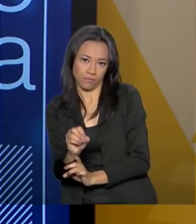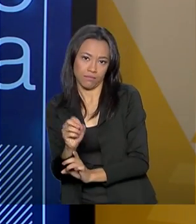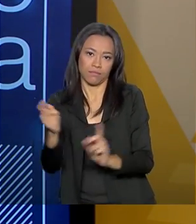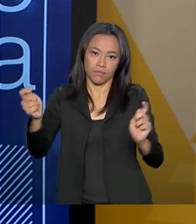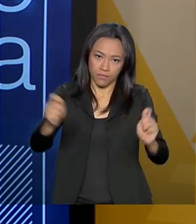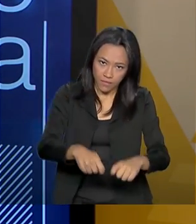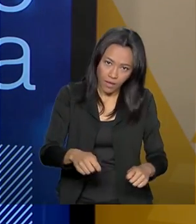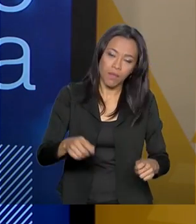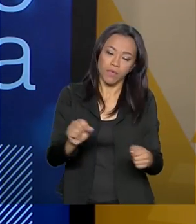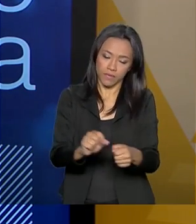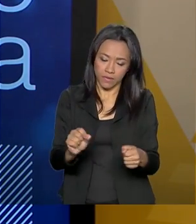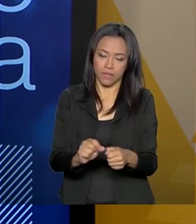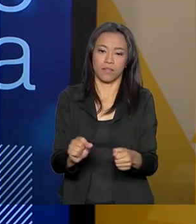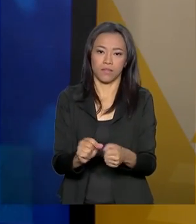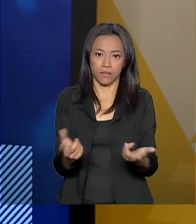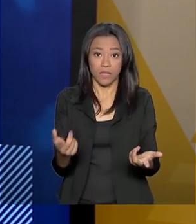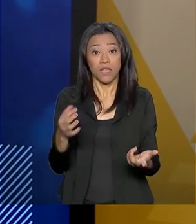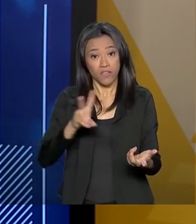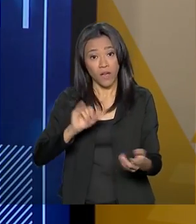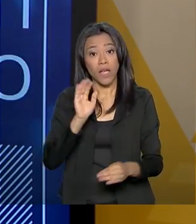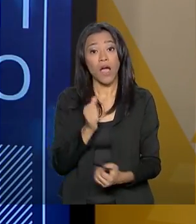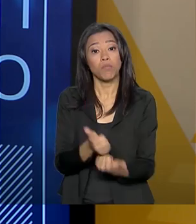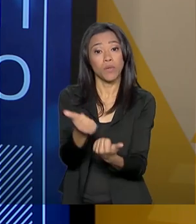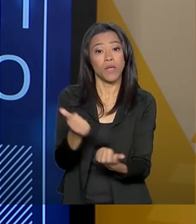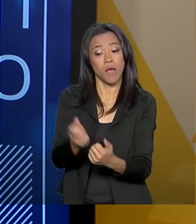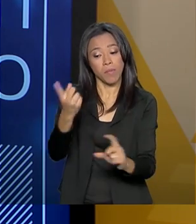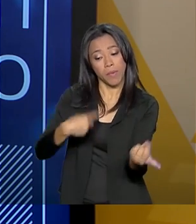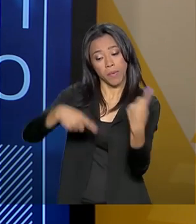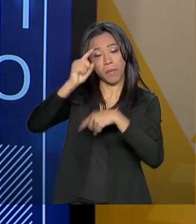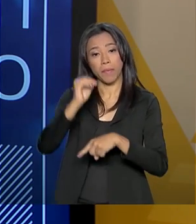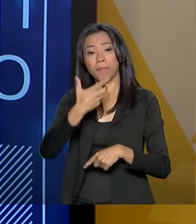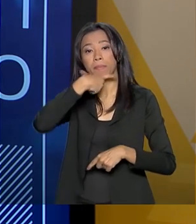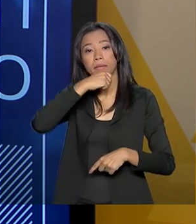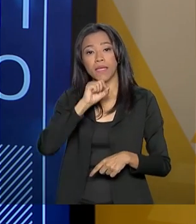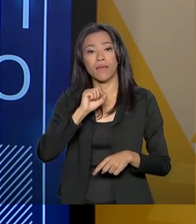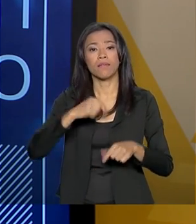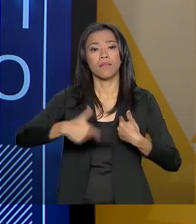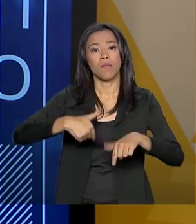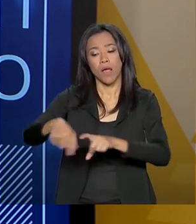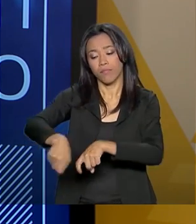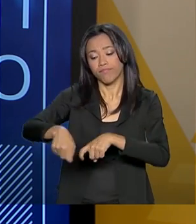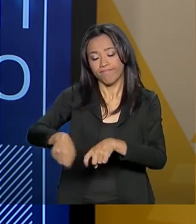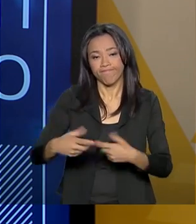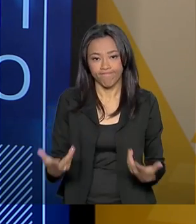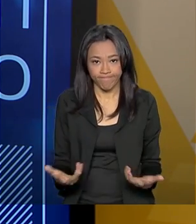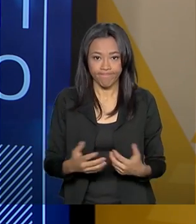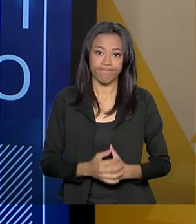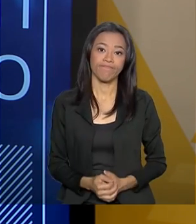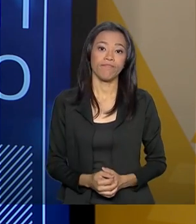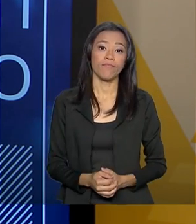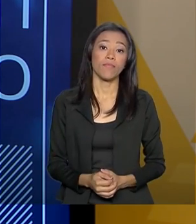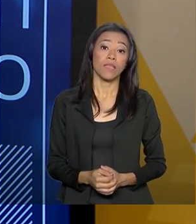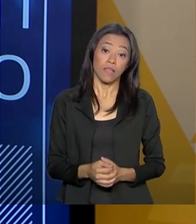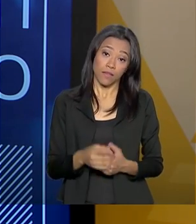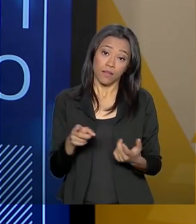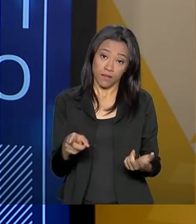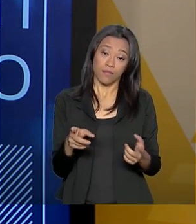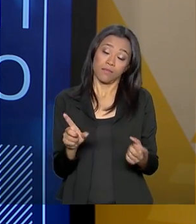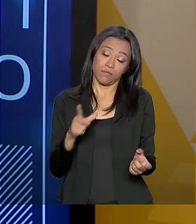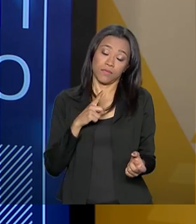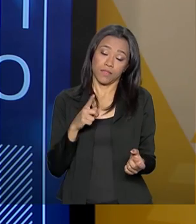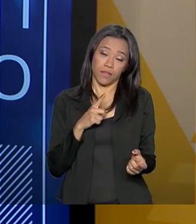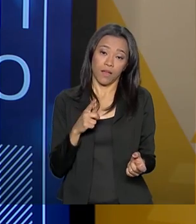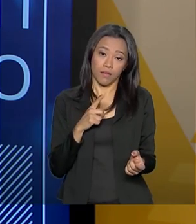pequenos agricultores que utilizarem esses sistemas integrados de produção que estão disponíveis